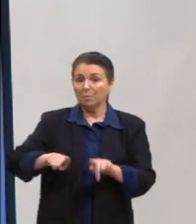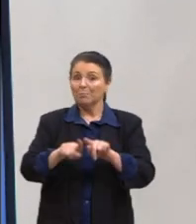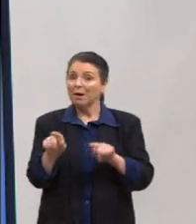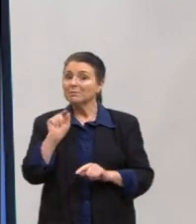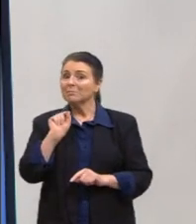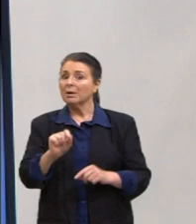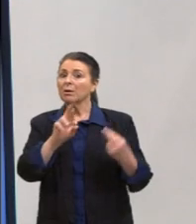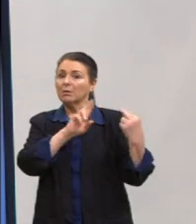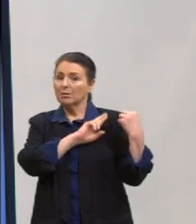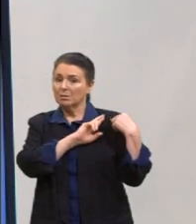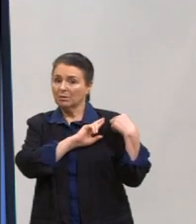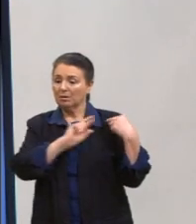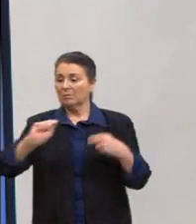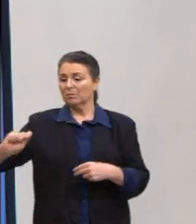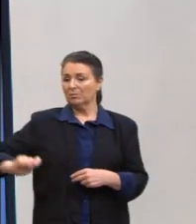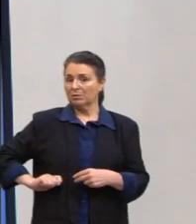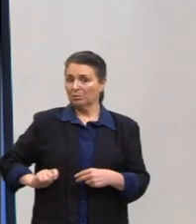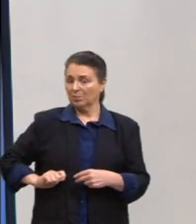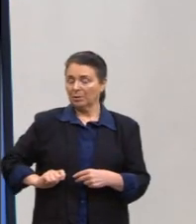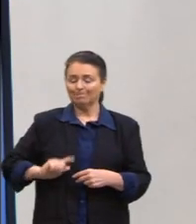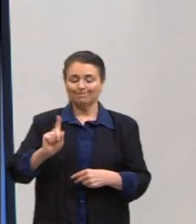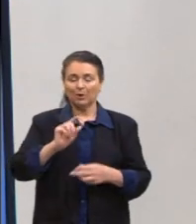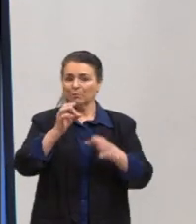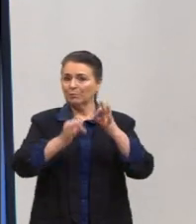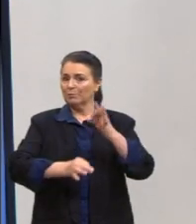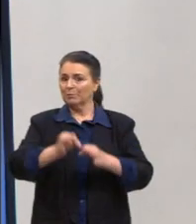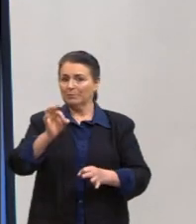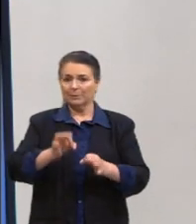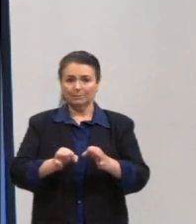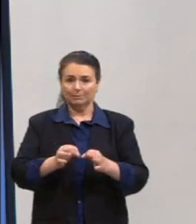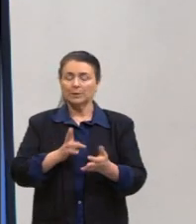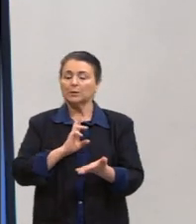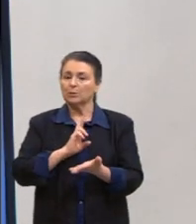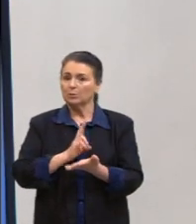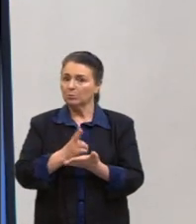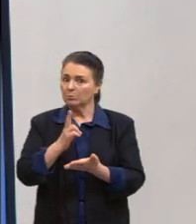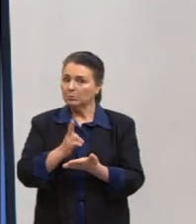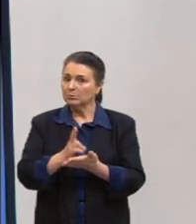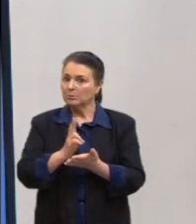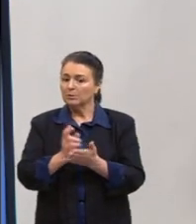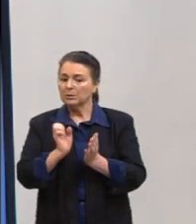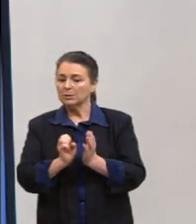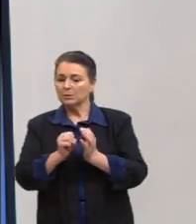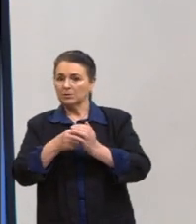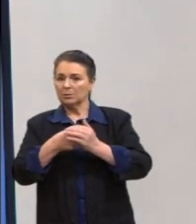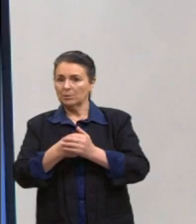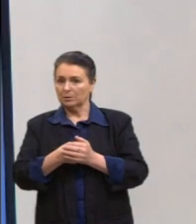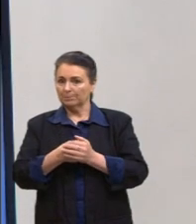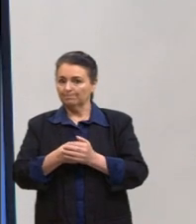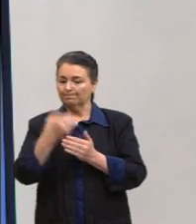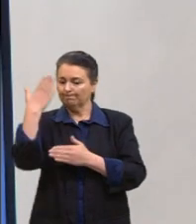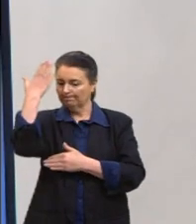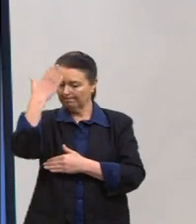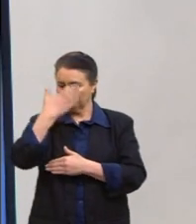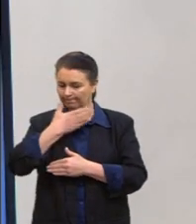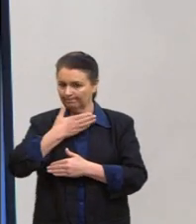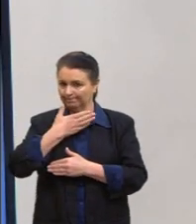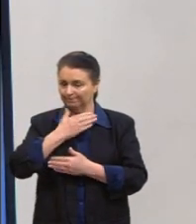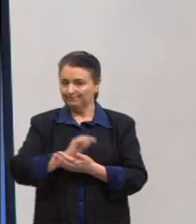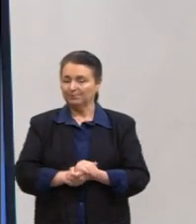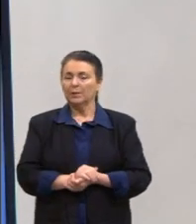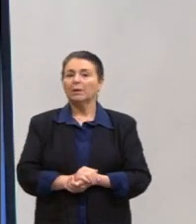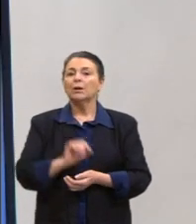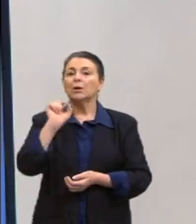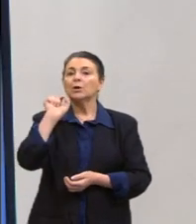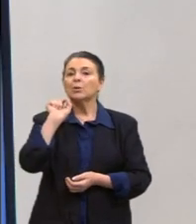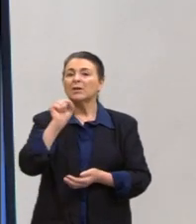não pagaram pelos seus crimes e muitos torturadores seguem anônimos, sem terem os seus nomes divulgados. E o que é